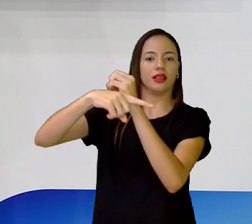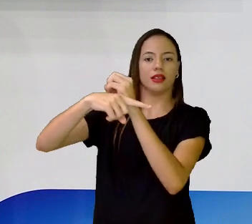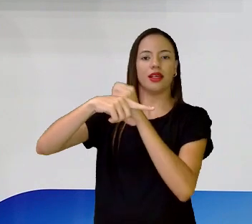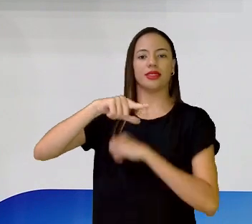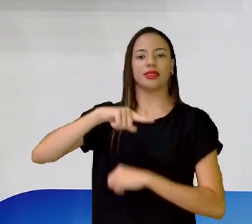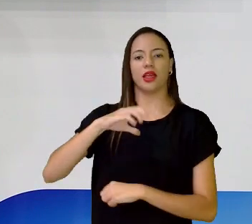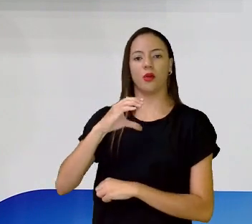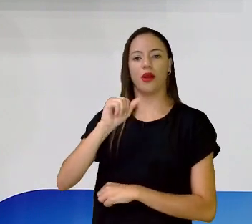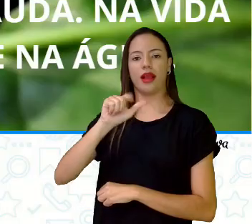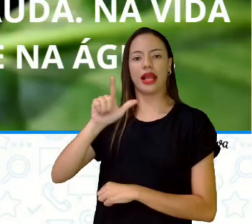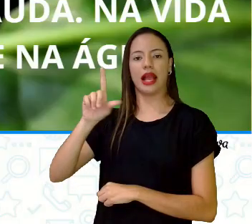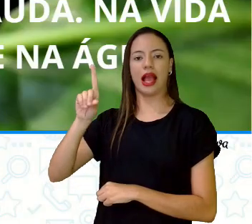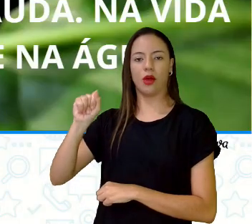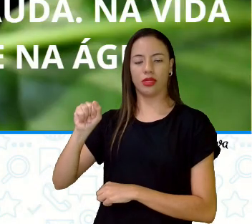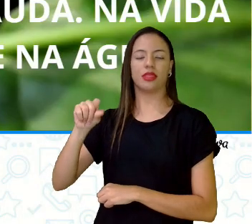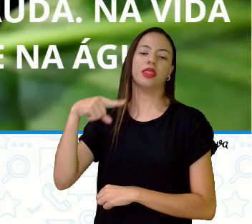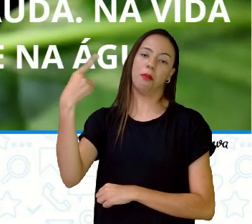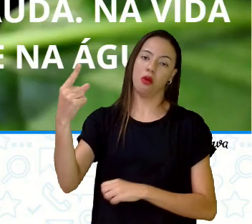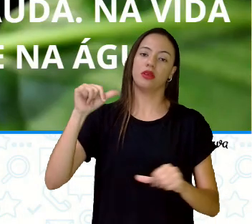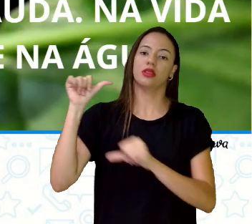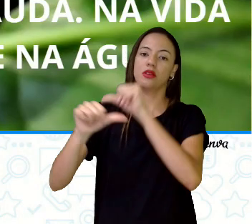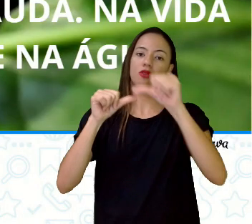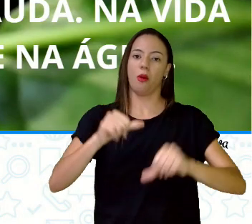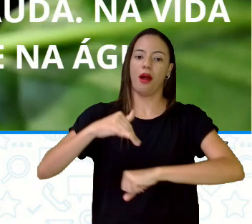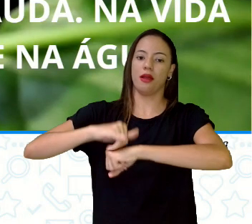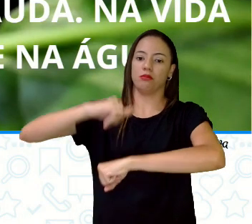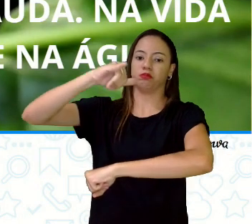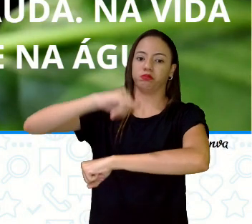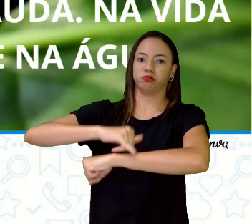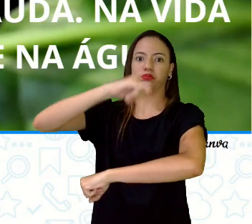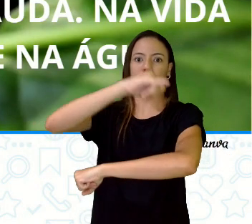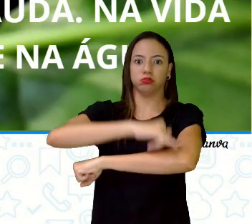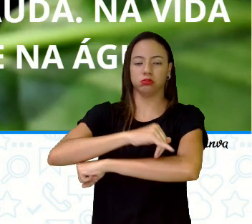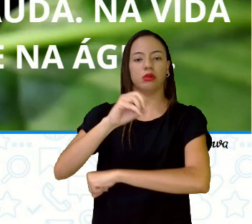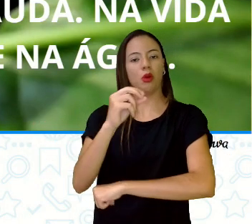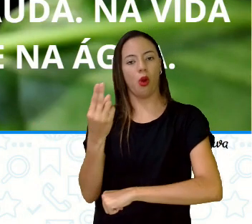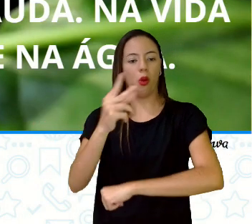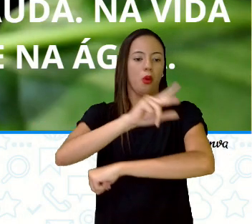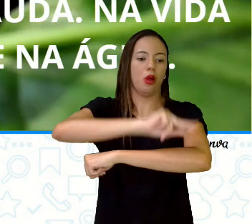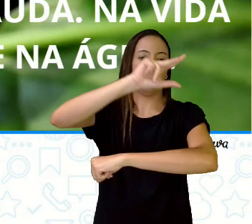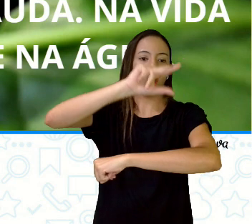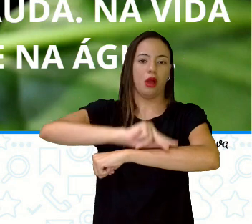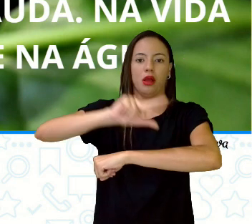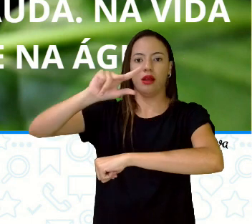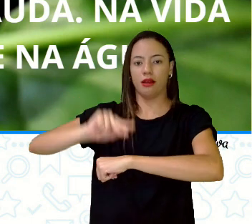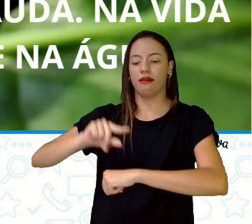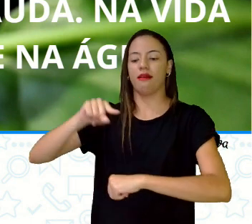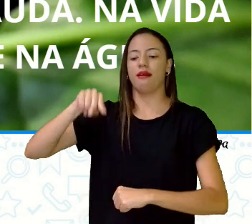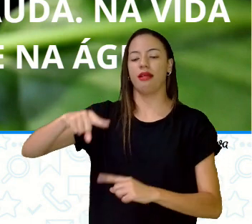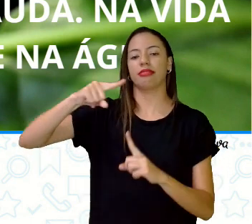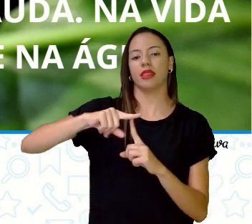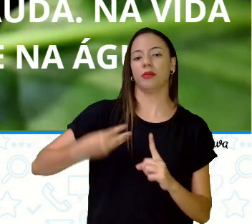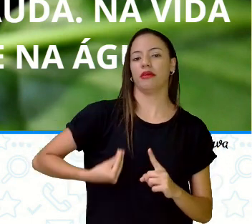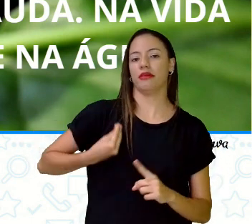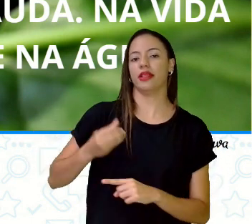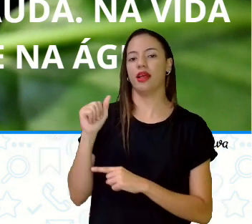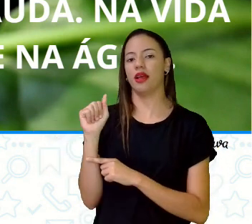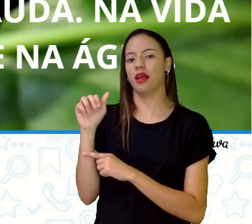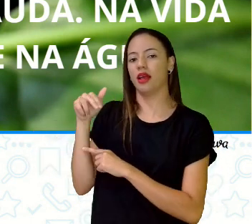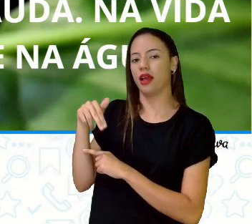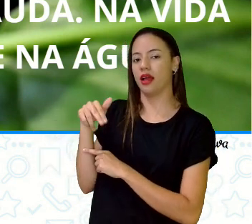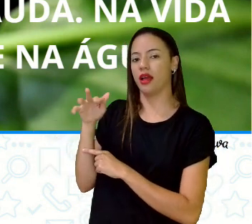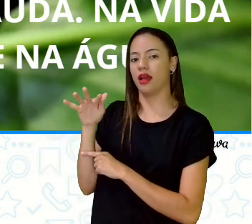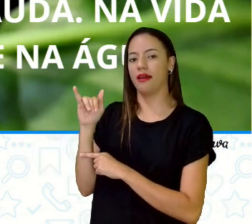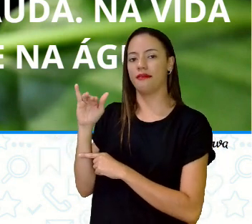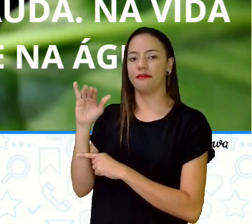Quaisquer um dessa espécie aí, que a gente chama de anfíbios, tá? Mas no começo, essa é uma particularidade deles.